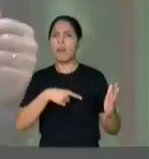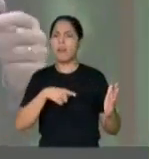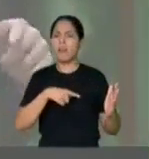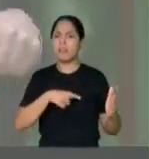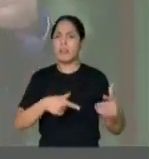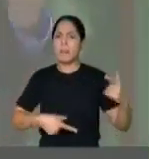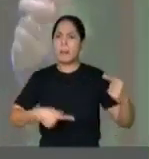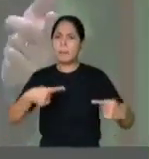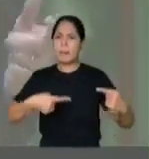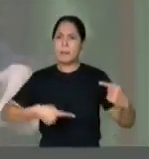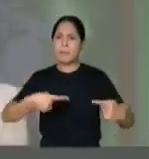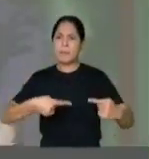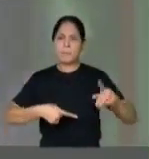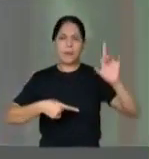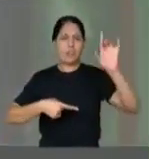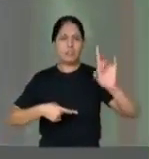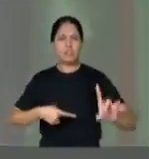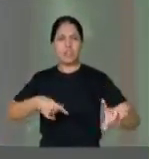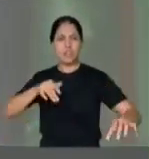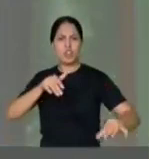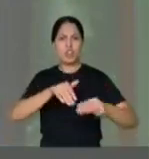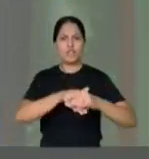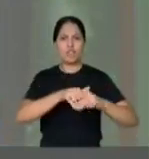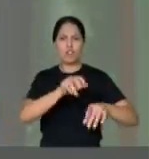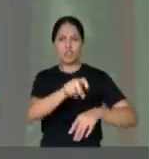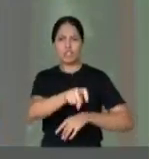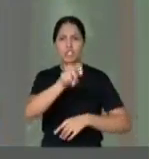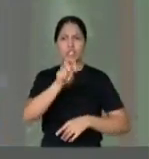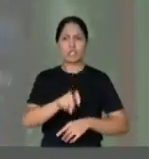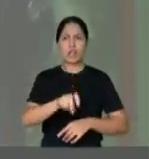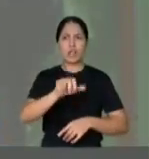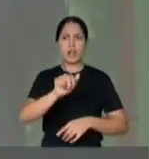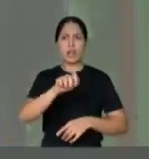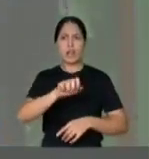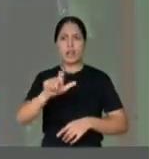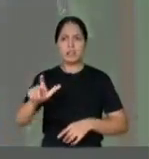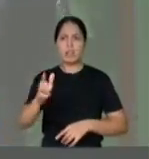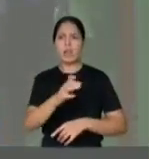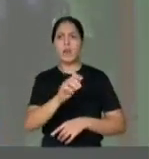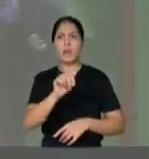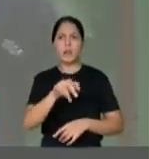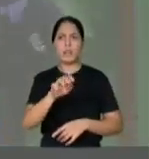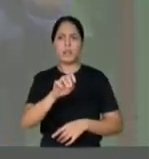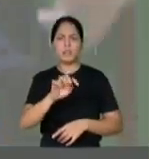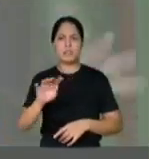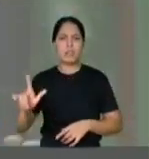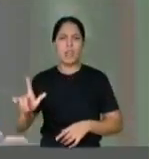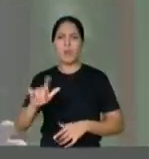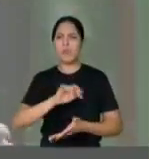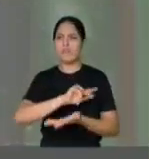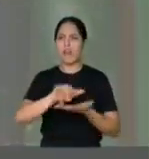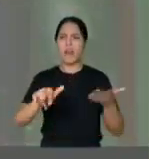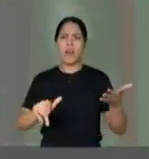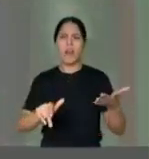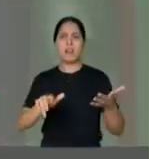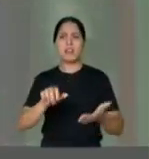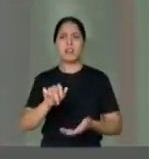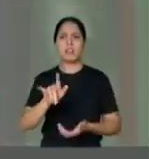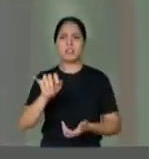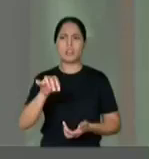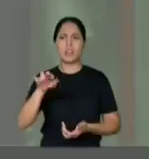diretores, que votam neles, que os colocam na ANEL, na NATEL e todas as outras agências.